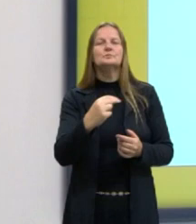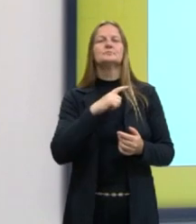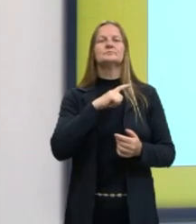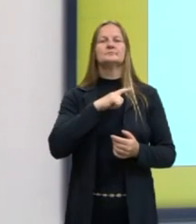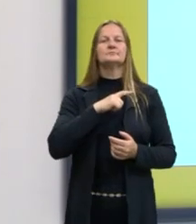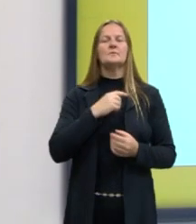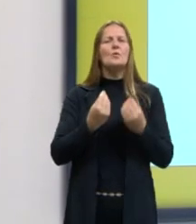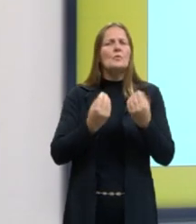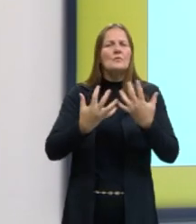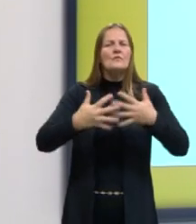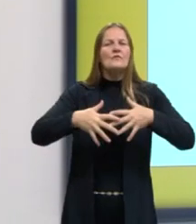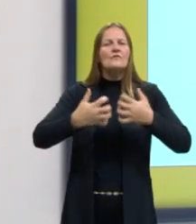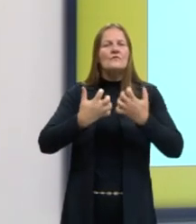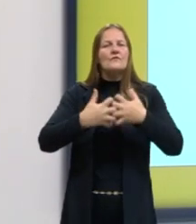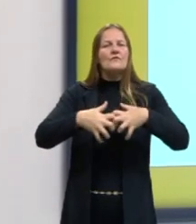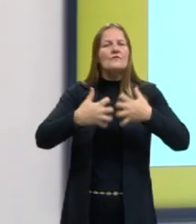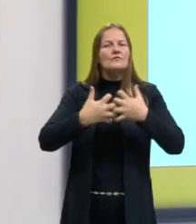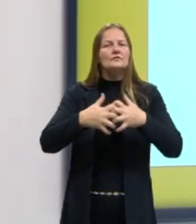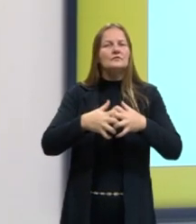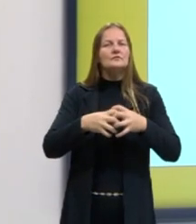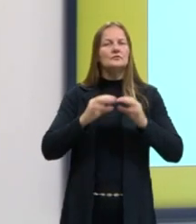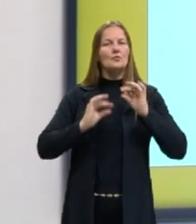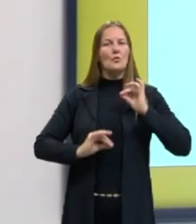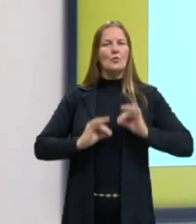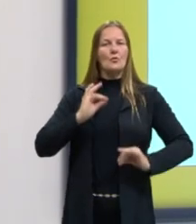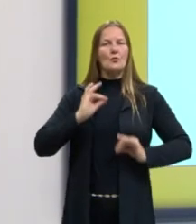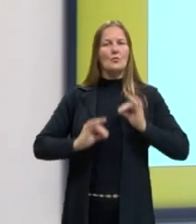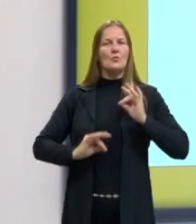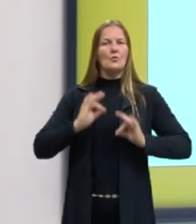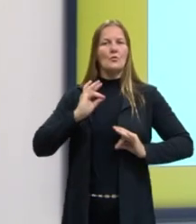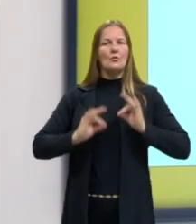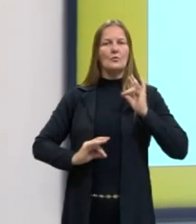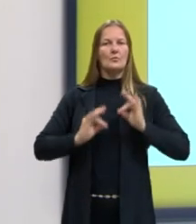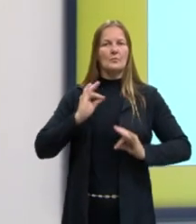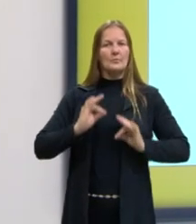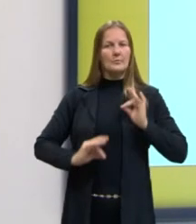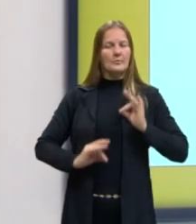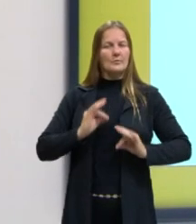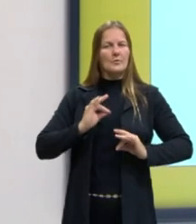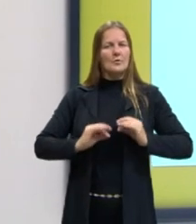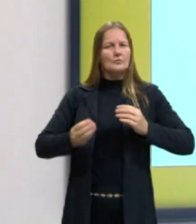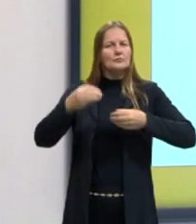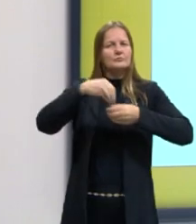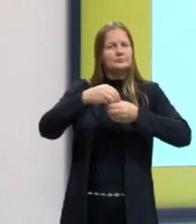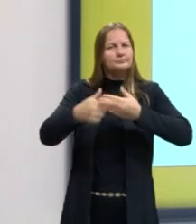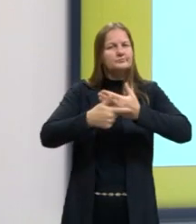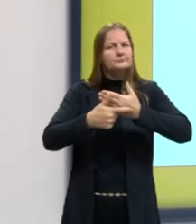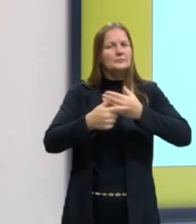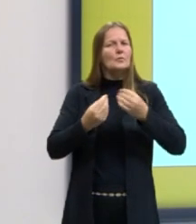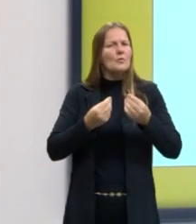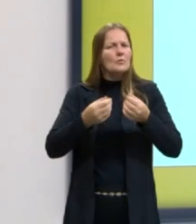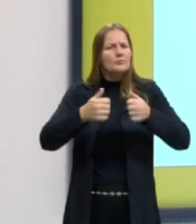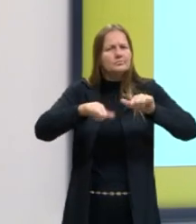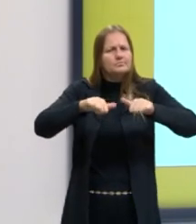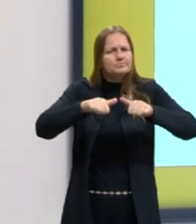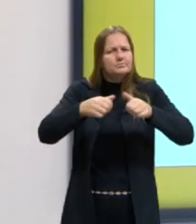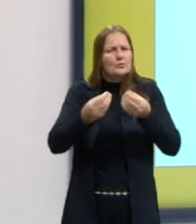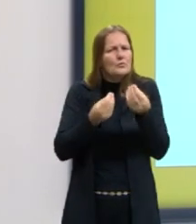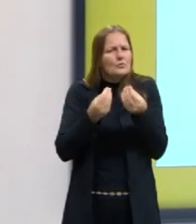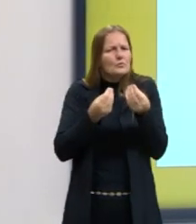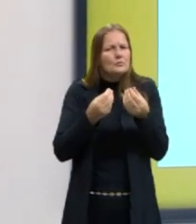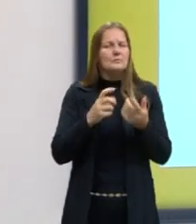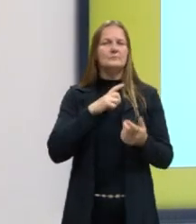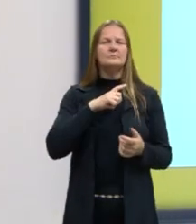como funciona a ação dos hormônios, como também avaliar, né? E para avaliar